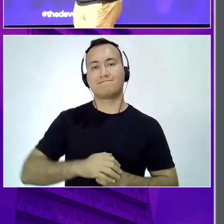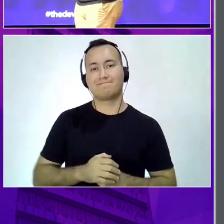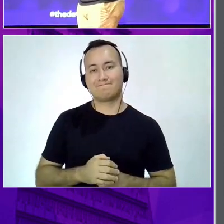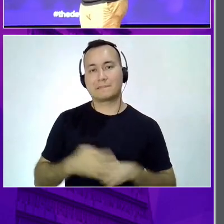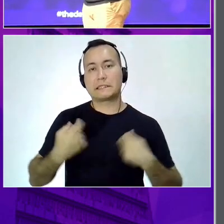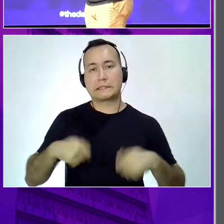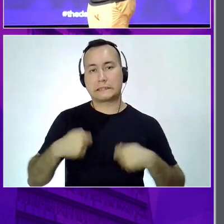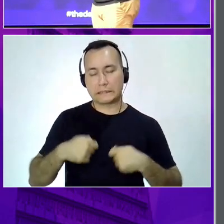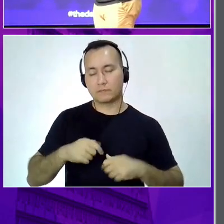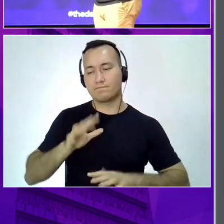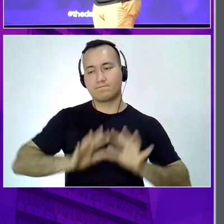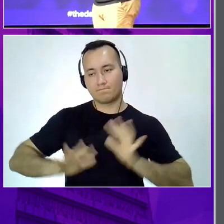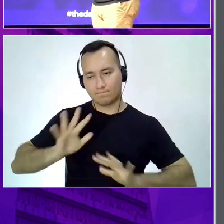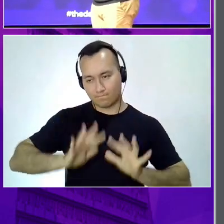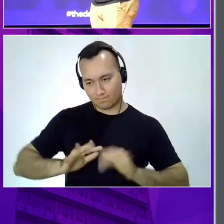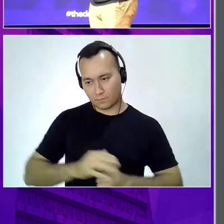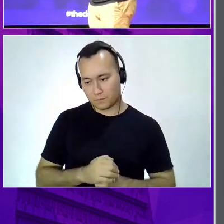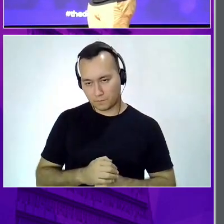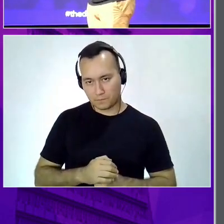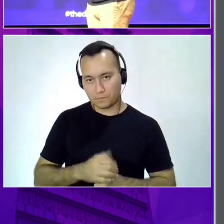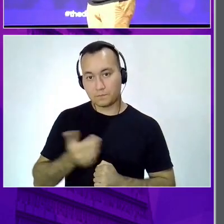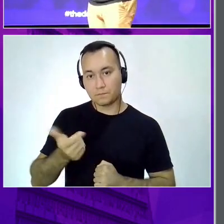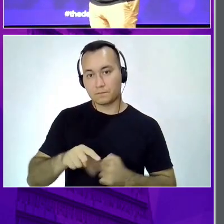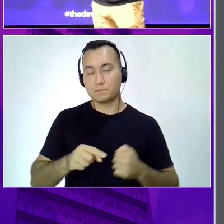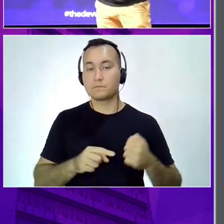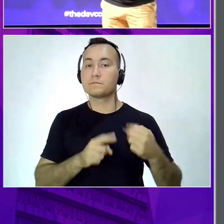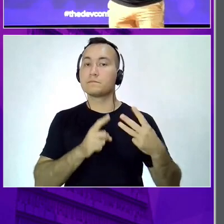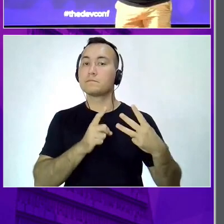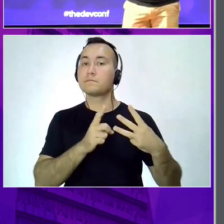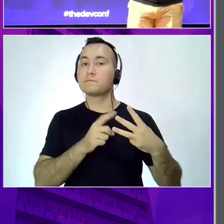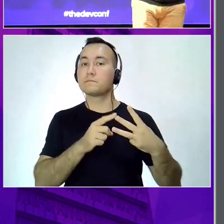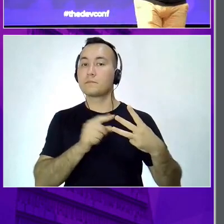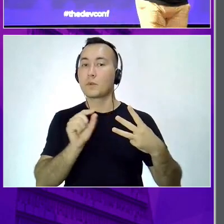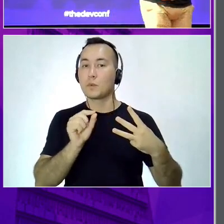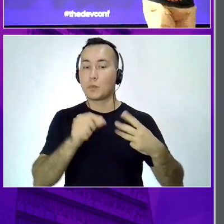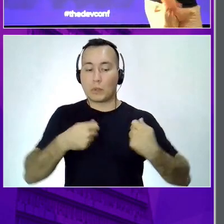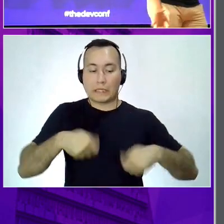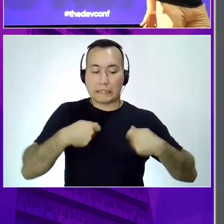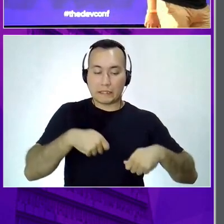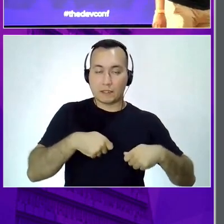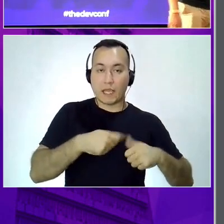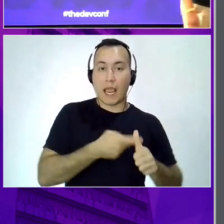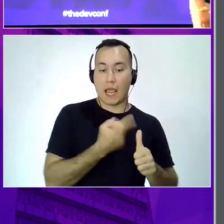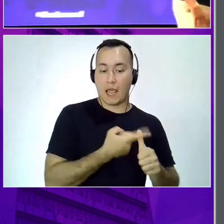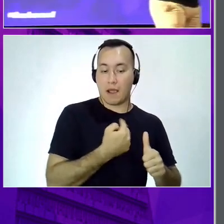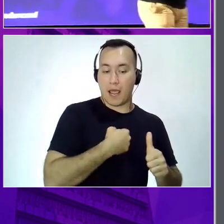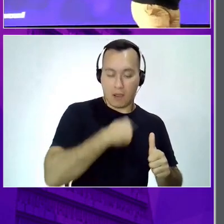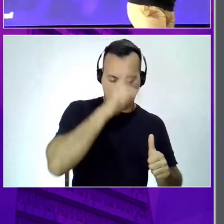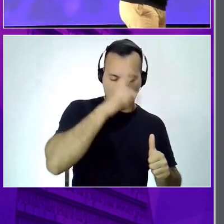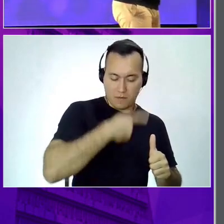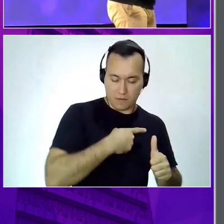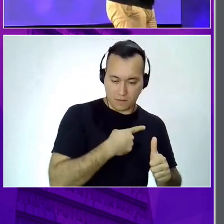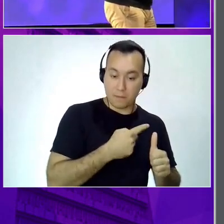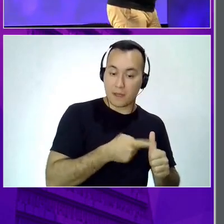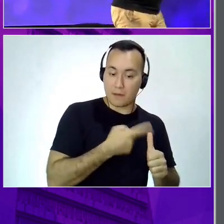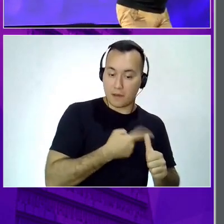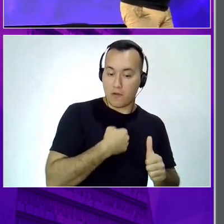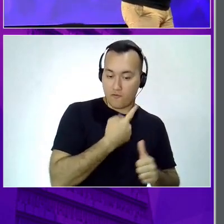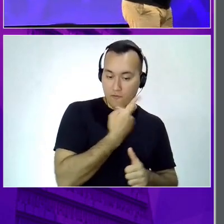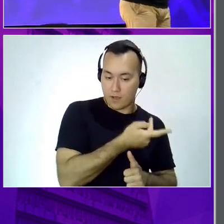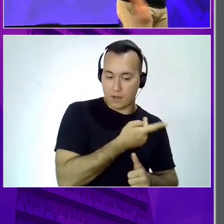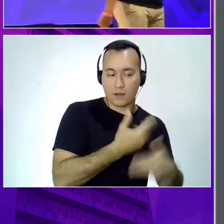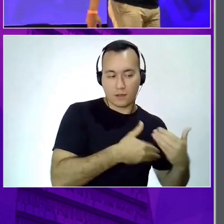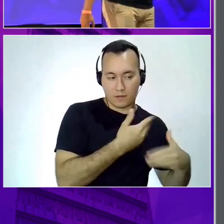prioridade primeiro. Primeiro a minha prioridade. Primeiro aquilo que eu me comprometi. Primeiro aquilo que eu já falei que vou